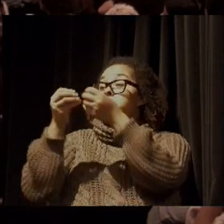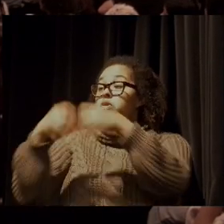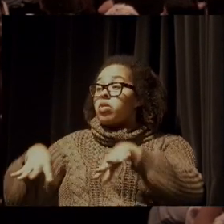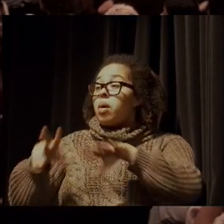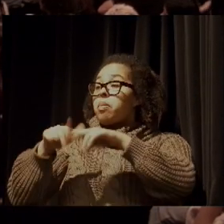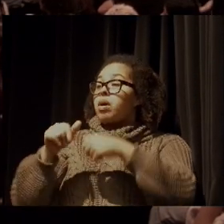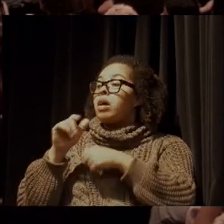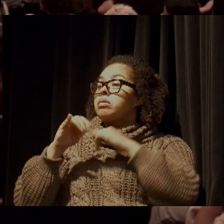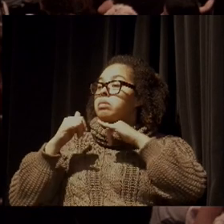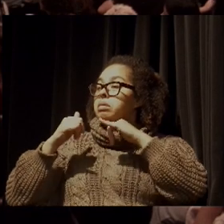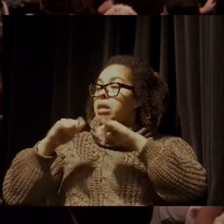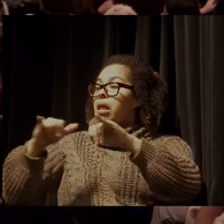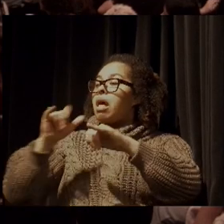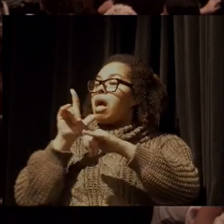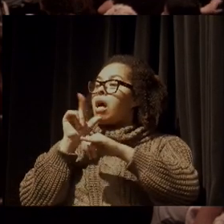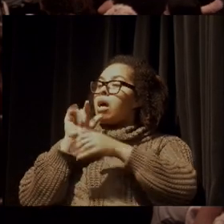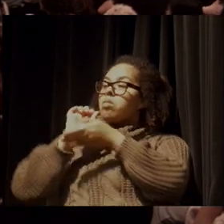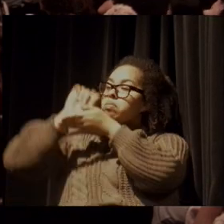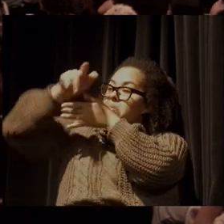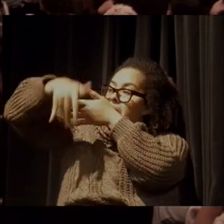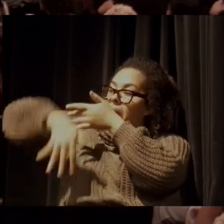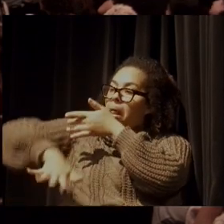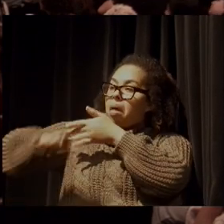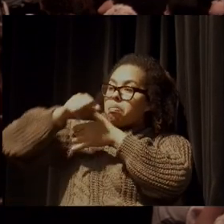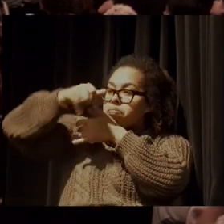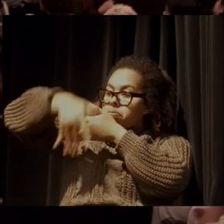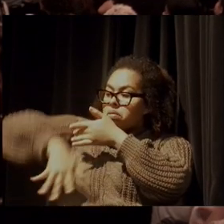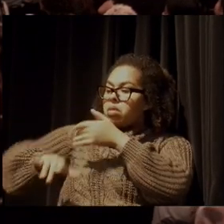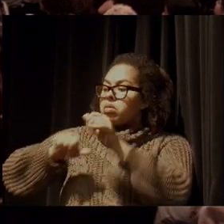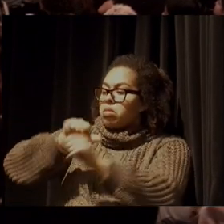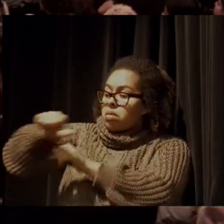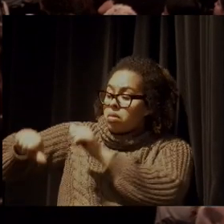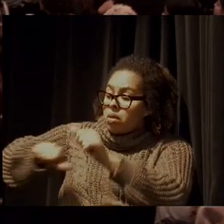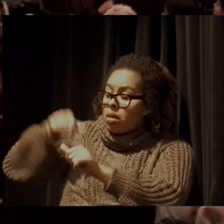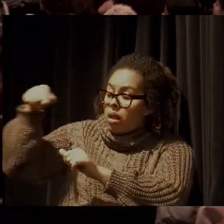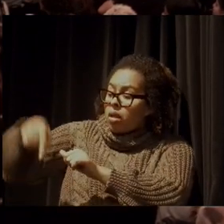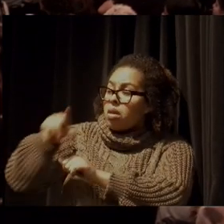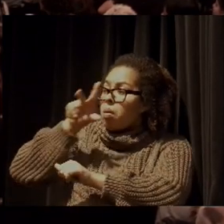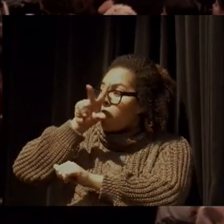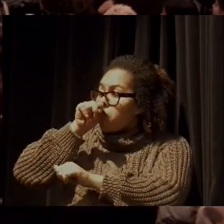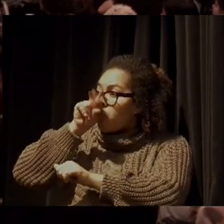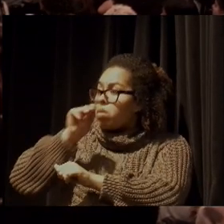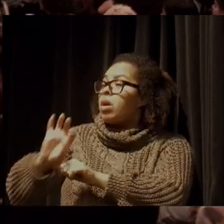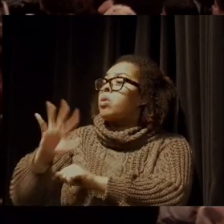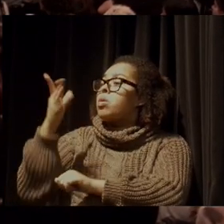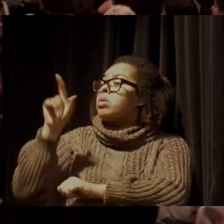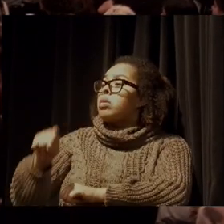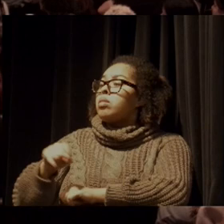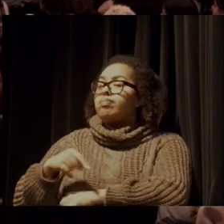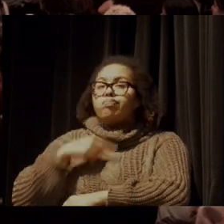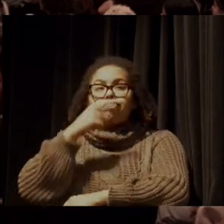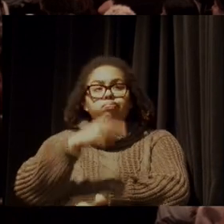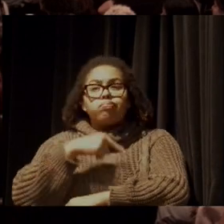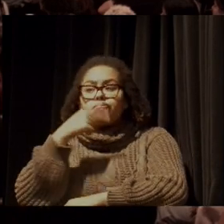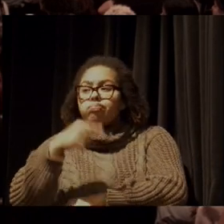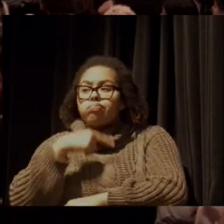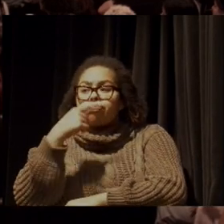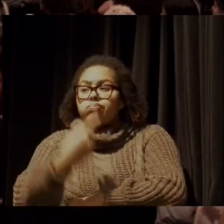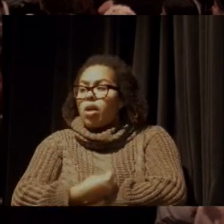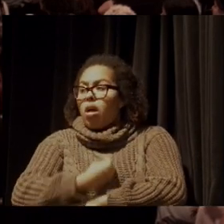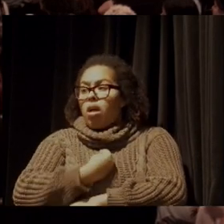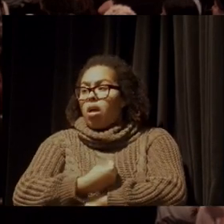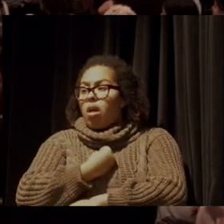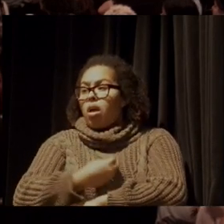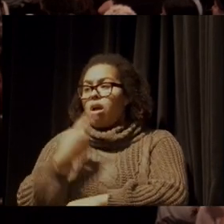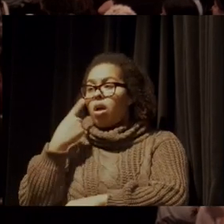porque se você altera o ambiente do pato-mergulhão, quer dizer, eles não vão sobreviver. E vocês vejam